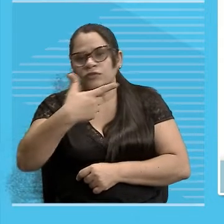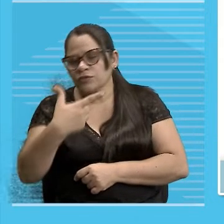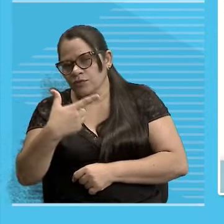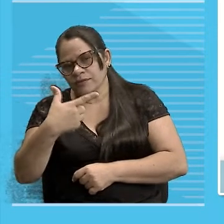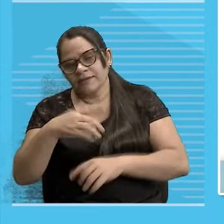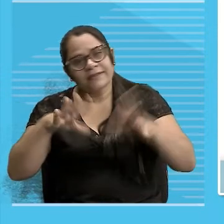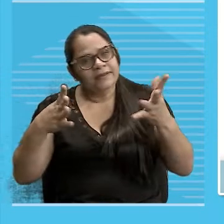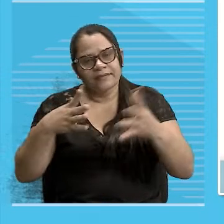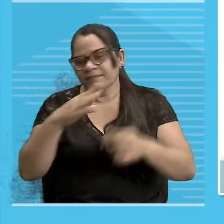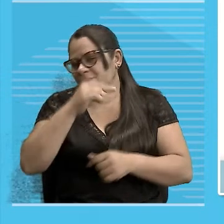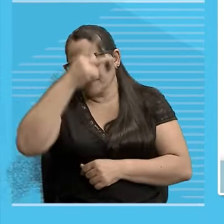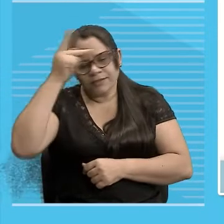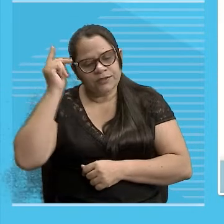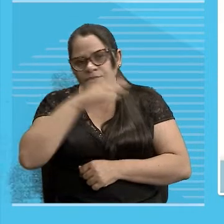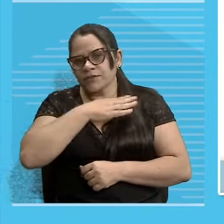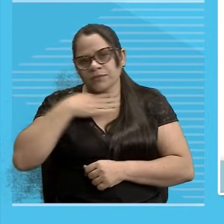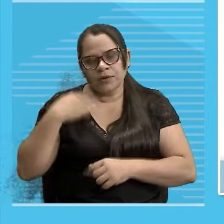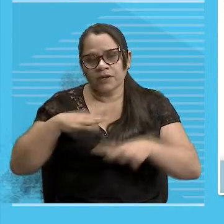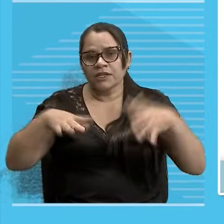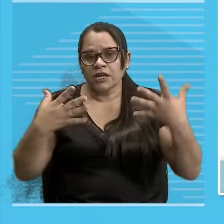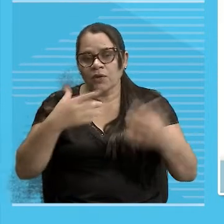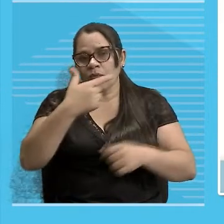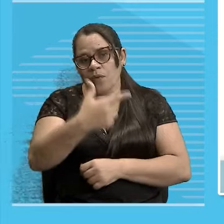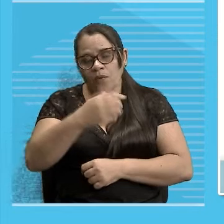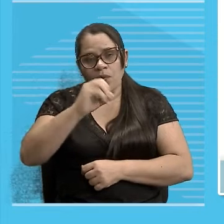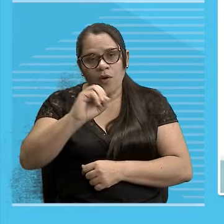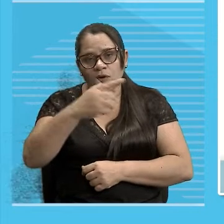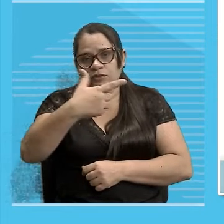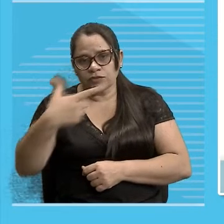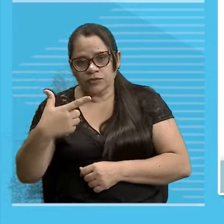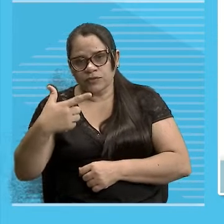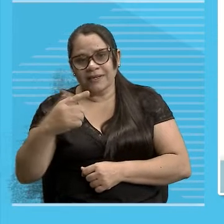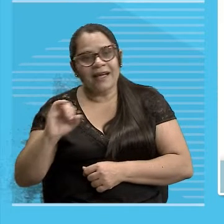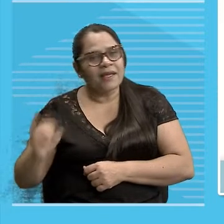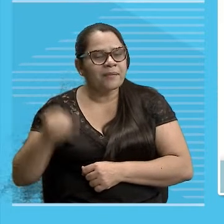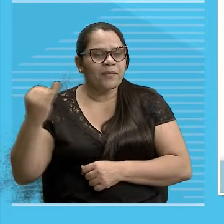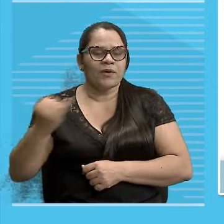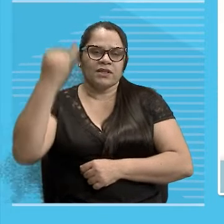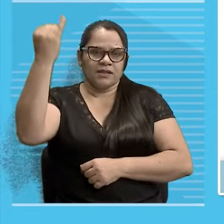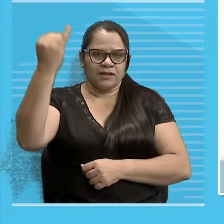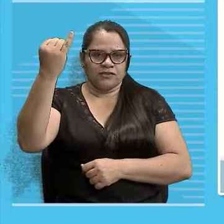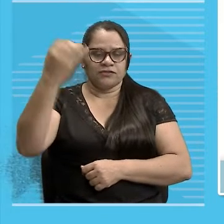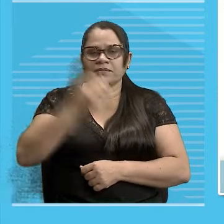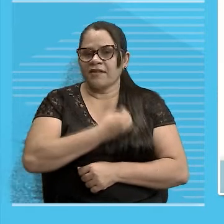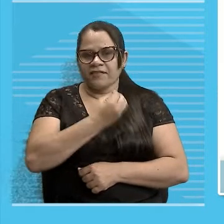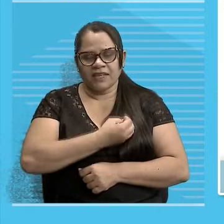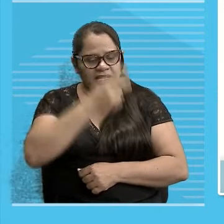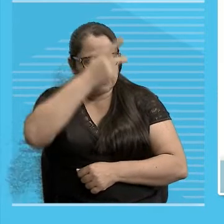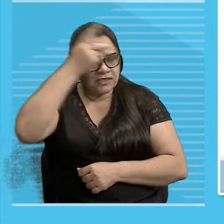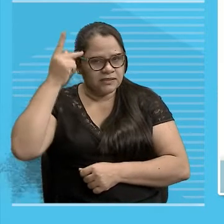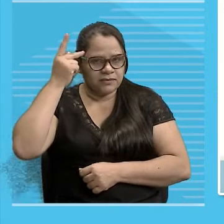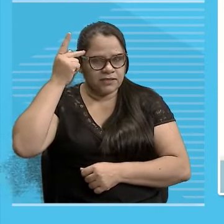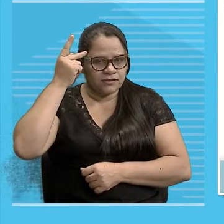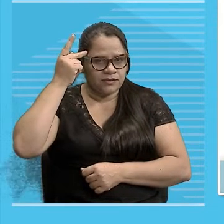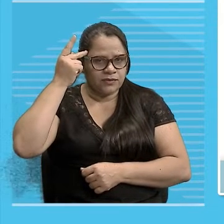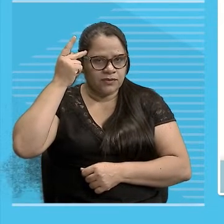Você precisa tocar a gente possa Se manter vivo Se